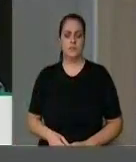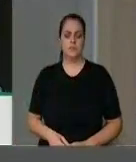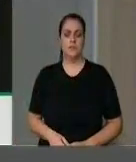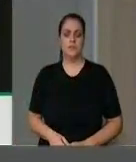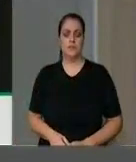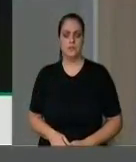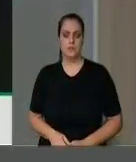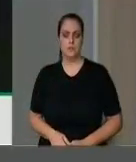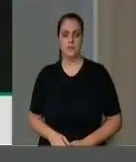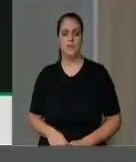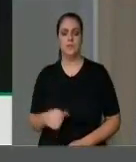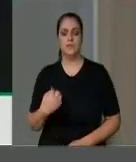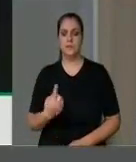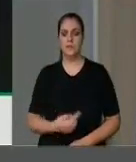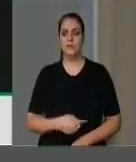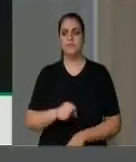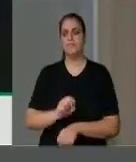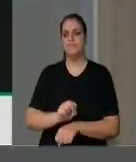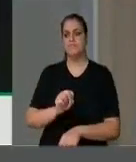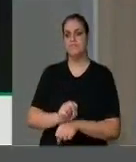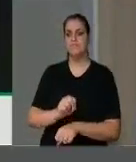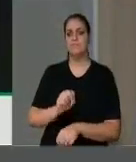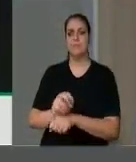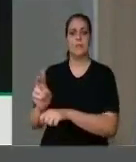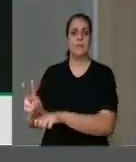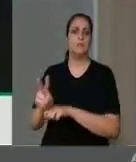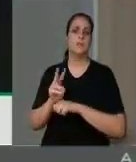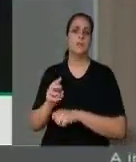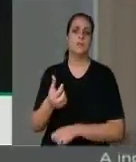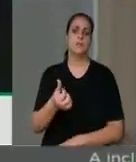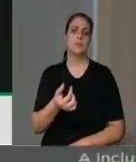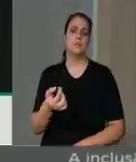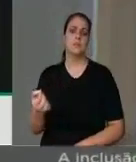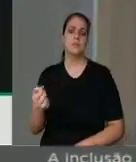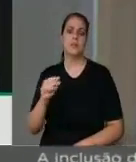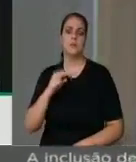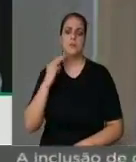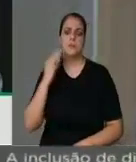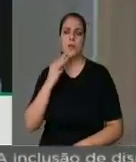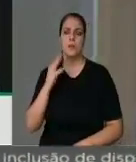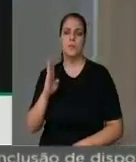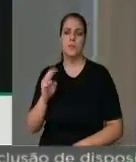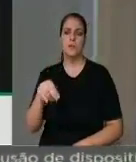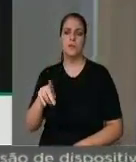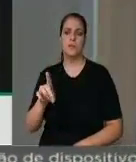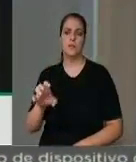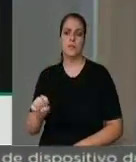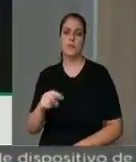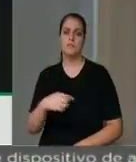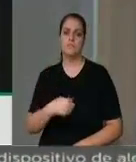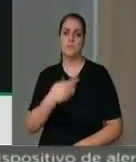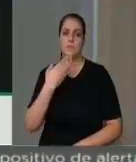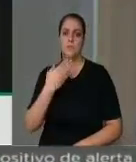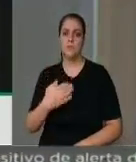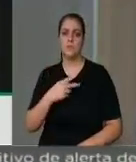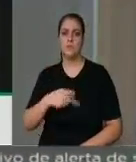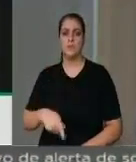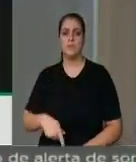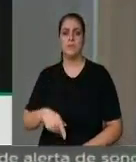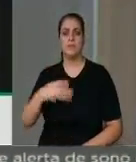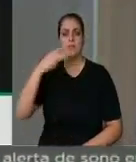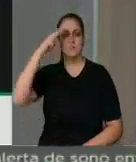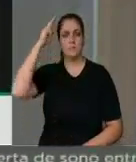de autorização de um empréstimo de 600 milhões do BNDES, que o presidente Michel Temer, estando em